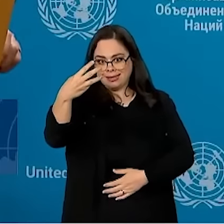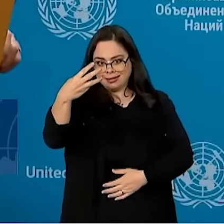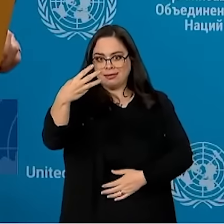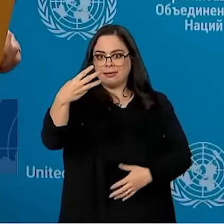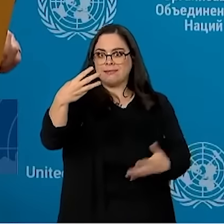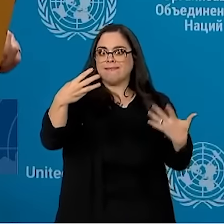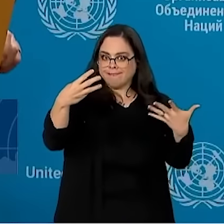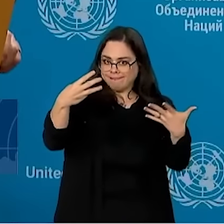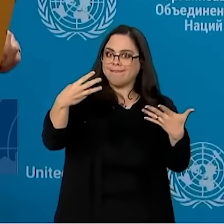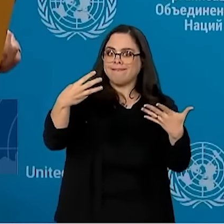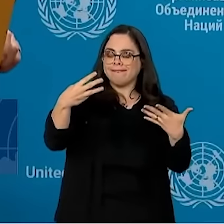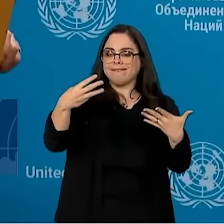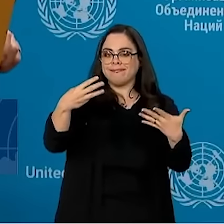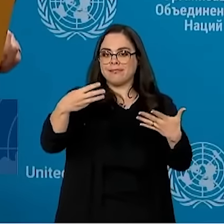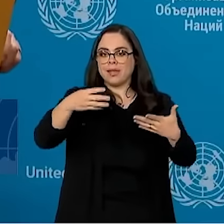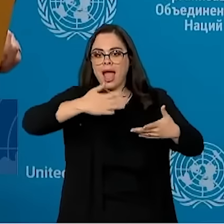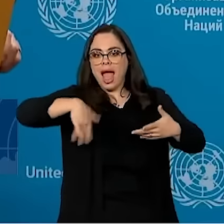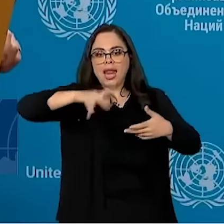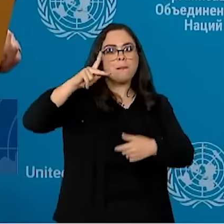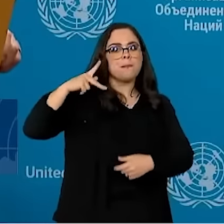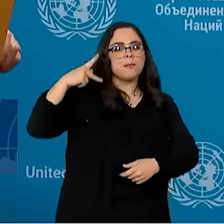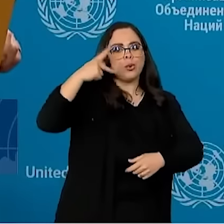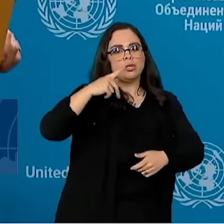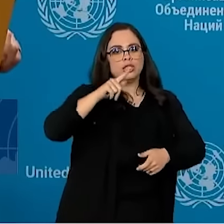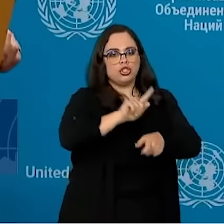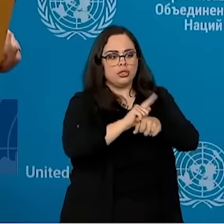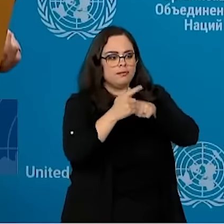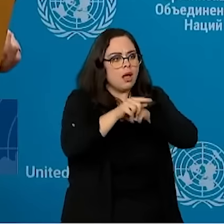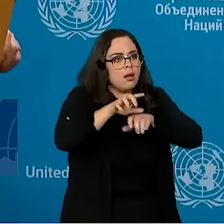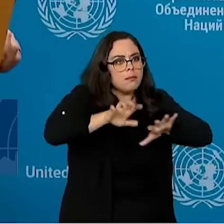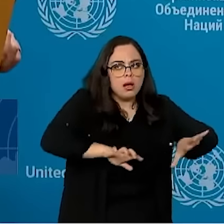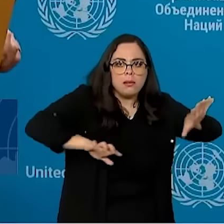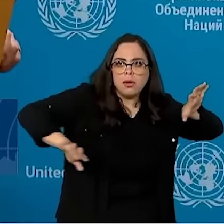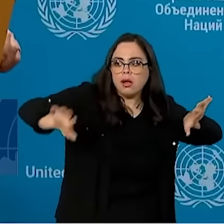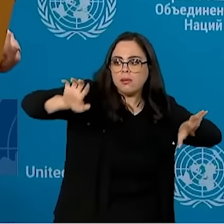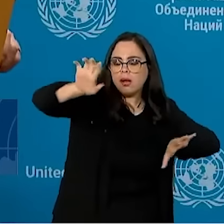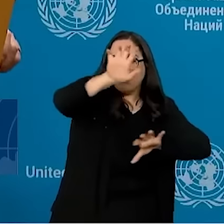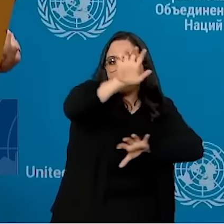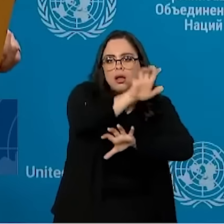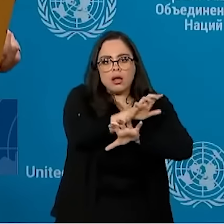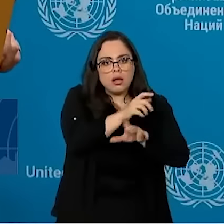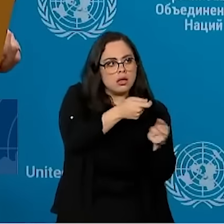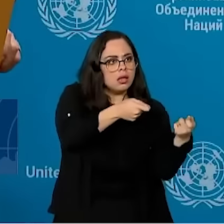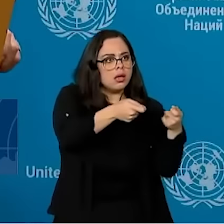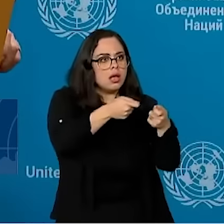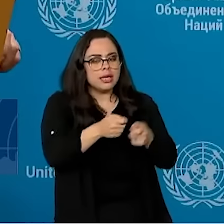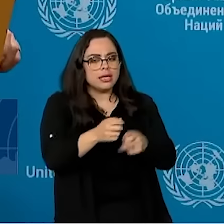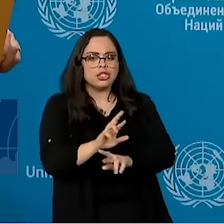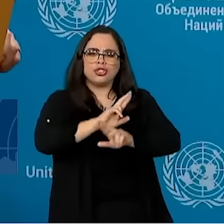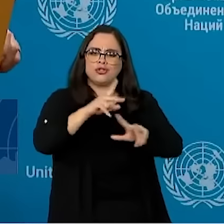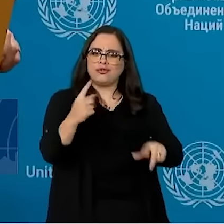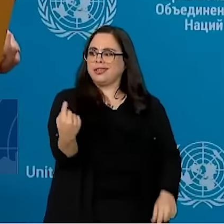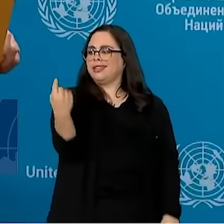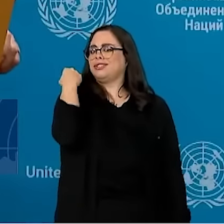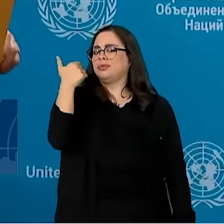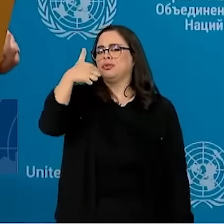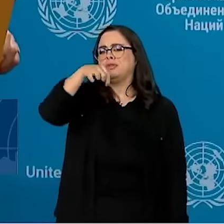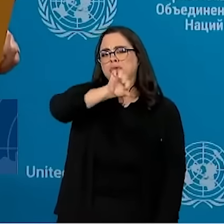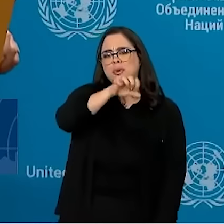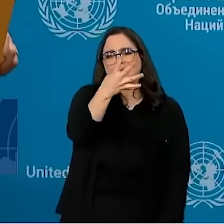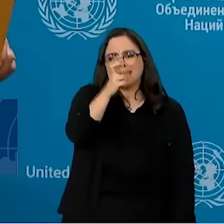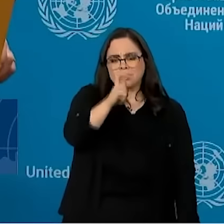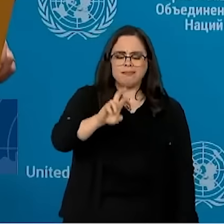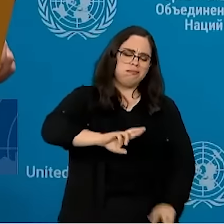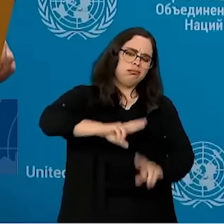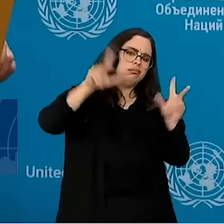amor. A geopolítica de hoje é diferente da geopolítica de 1945. A